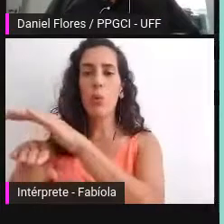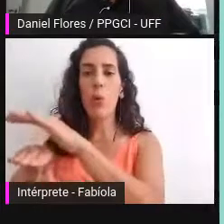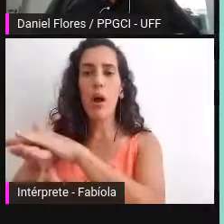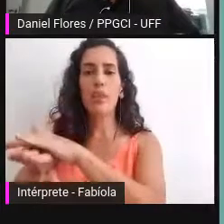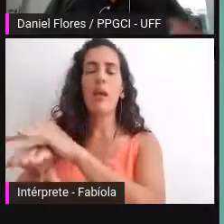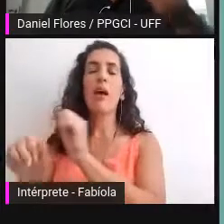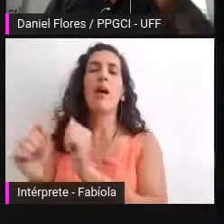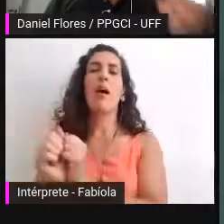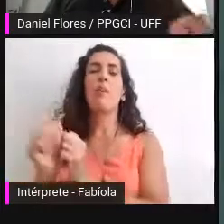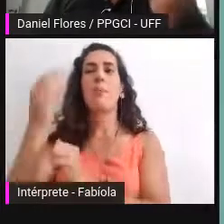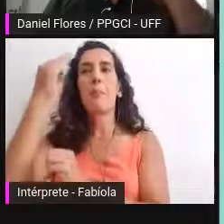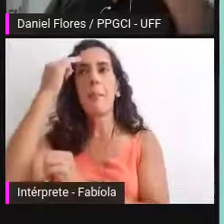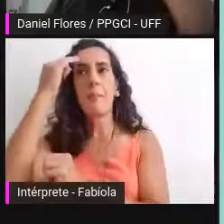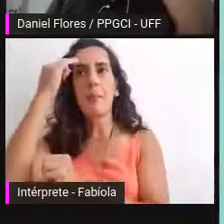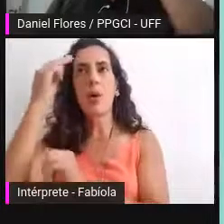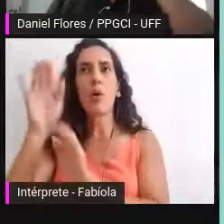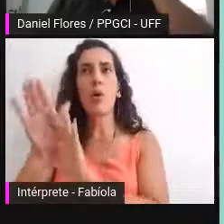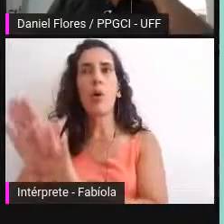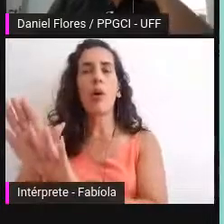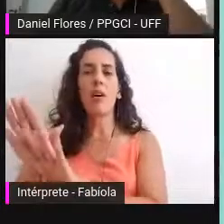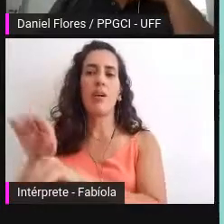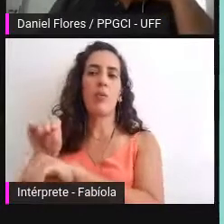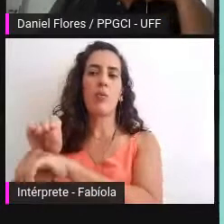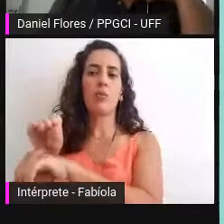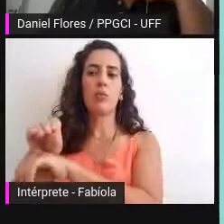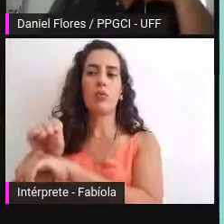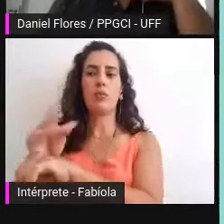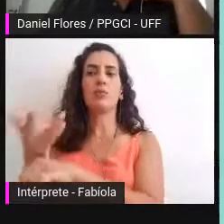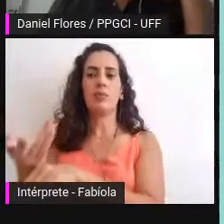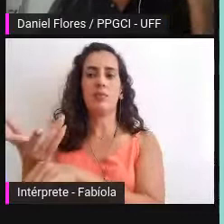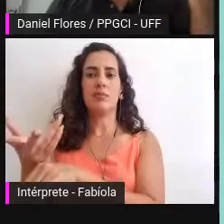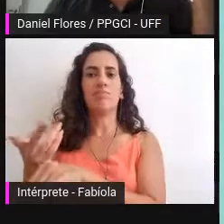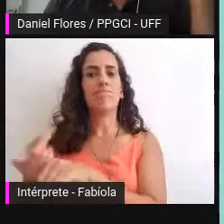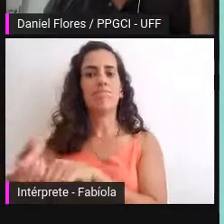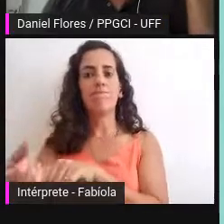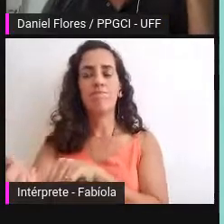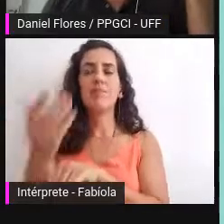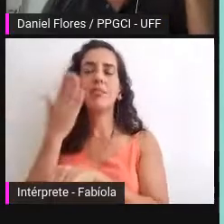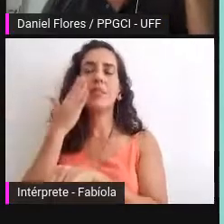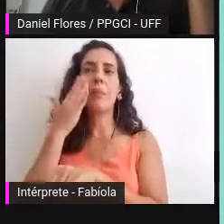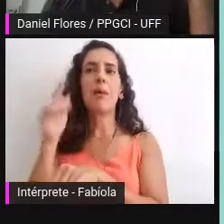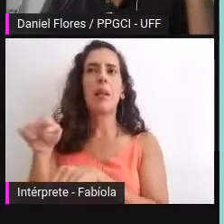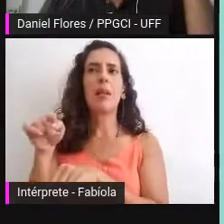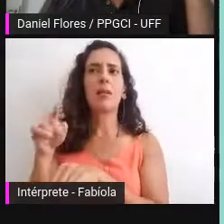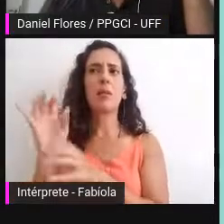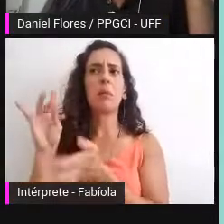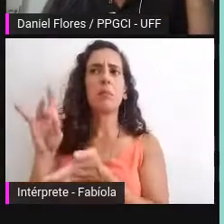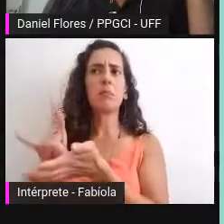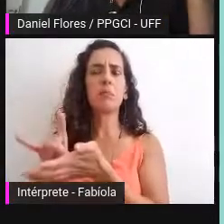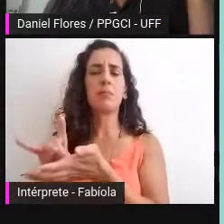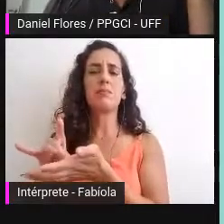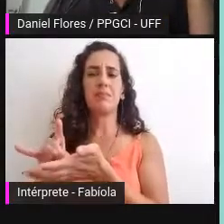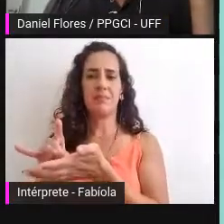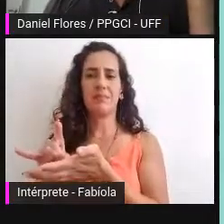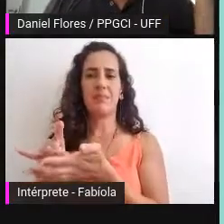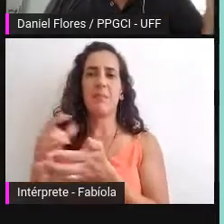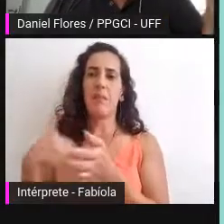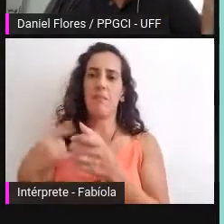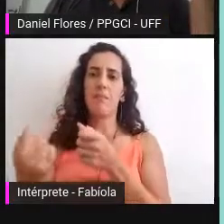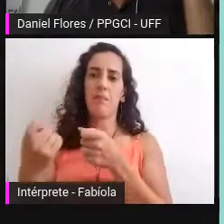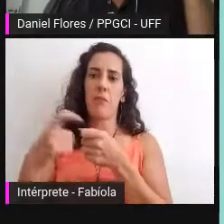custódia um lugar de manutenção da autenticidade então eu tenho que retomar o RDC ARC